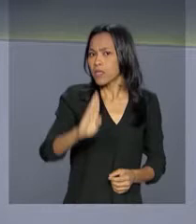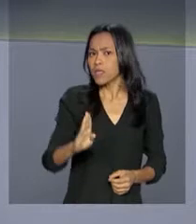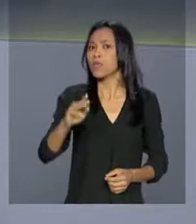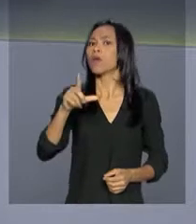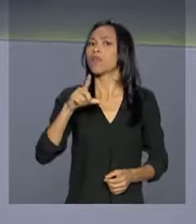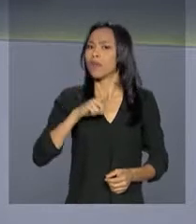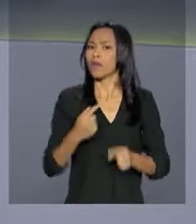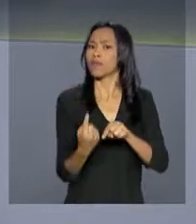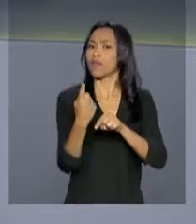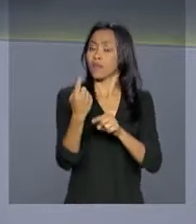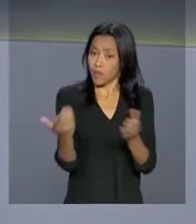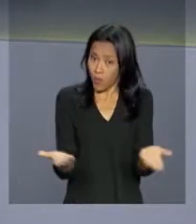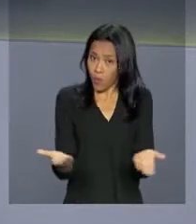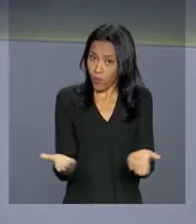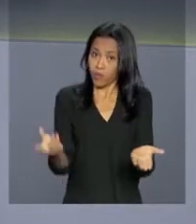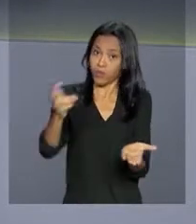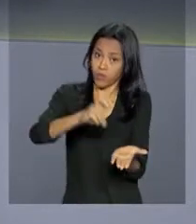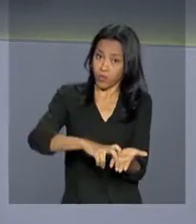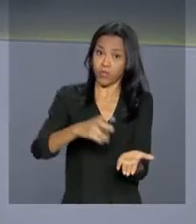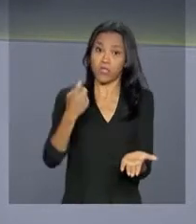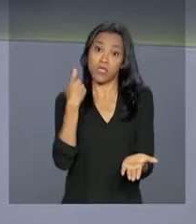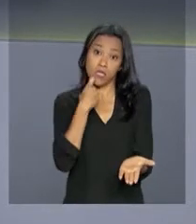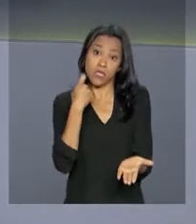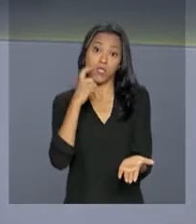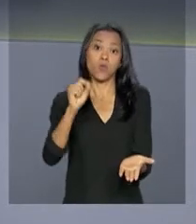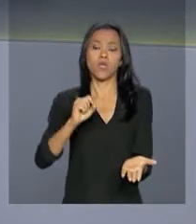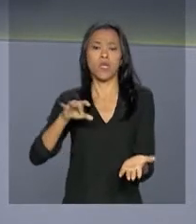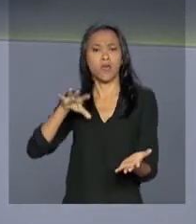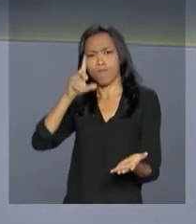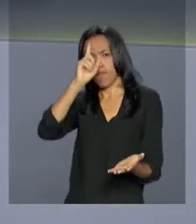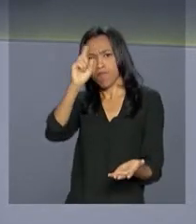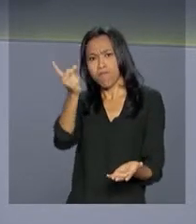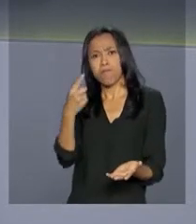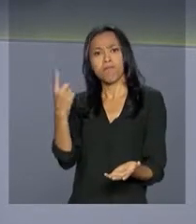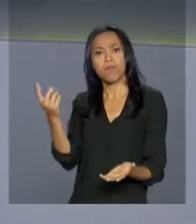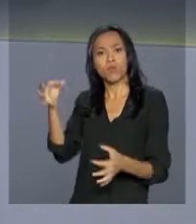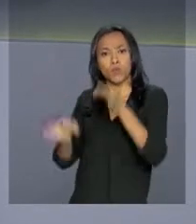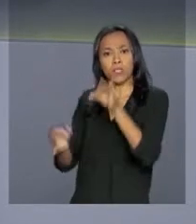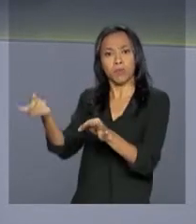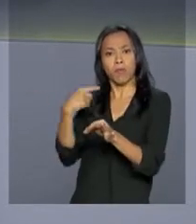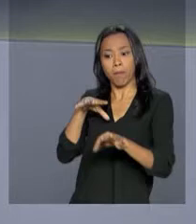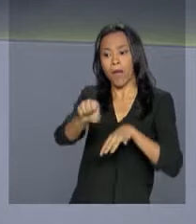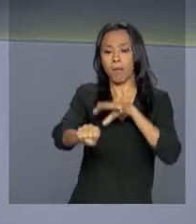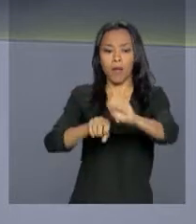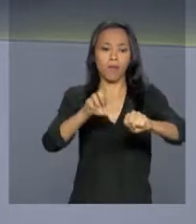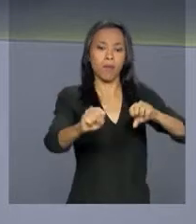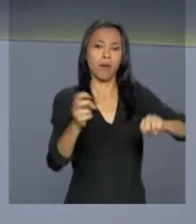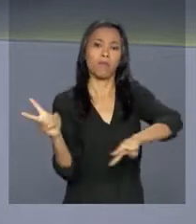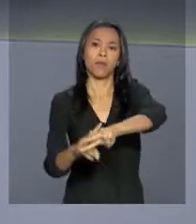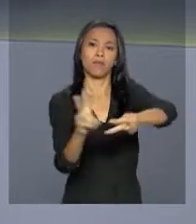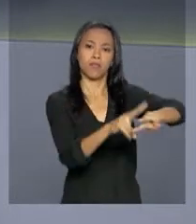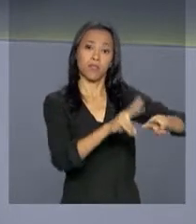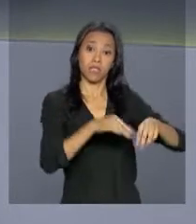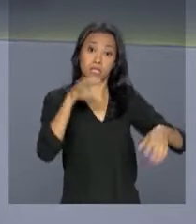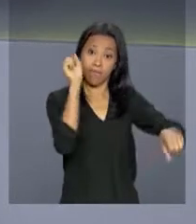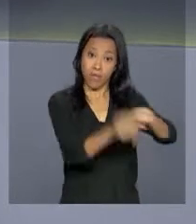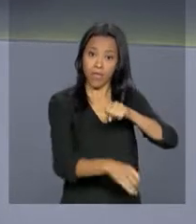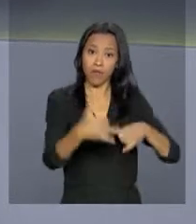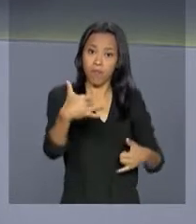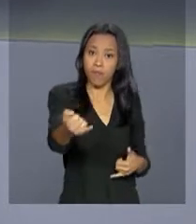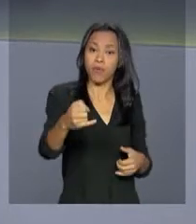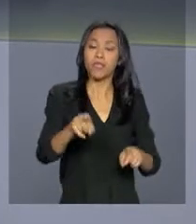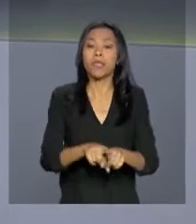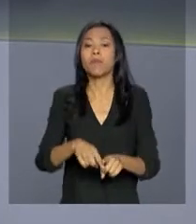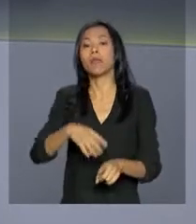desde o começo da manhã desta sexta-feira, mandados de prisão contra autores de homicídios e feminicídios, ou seja,